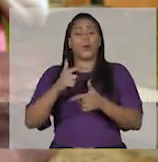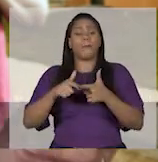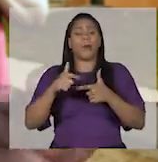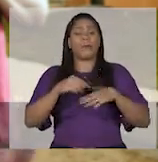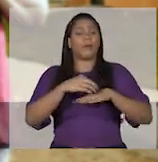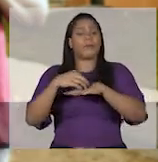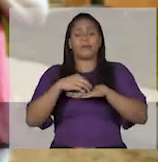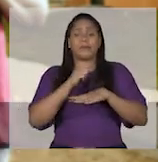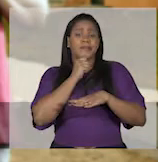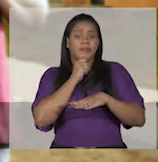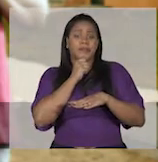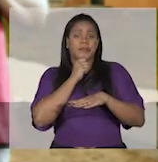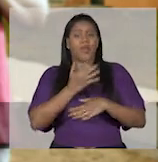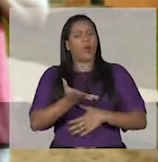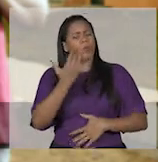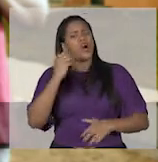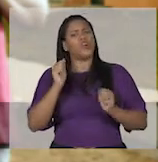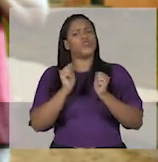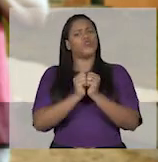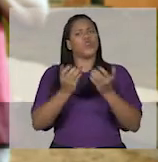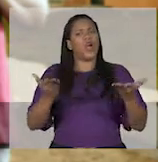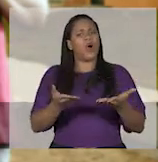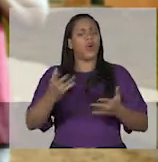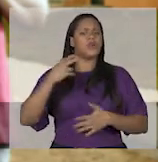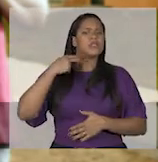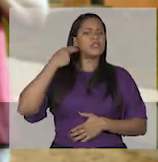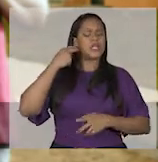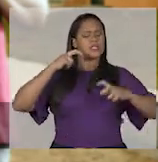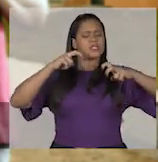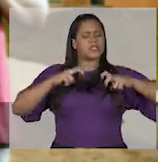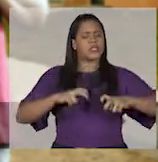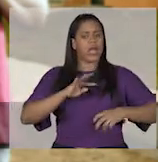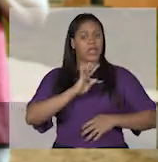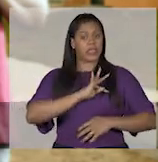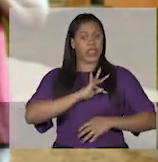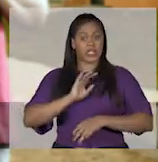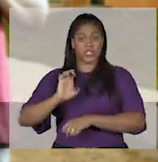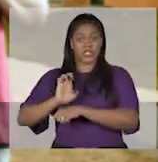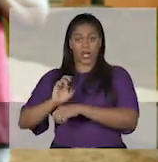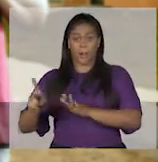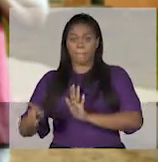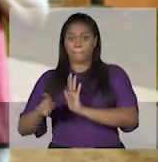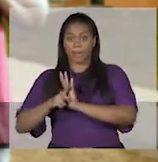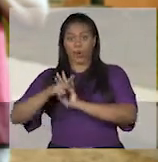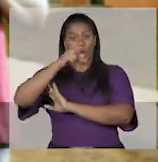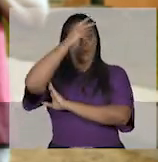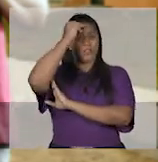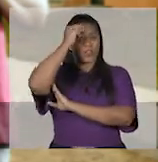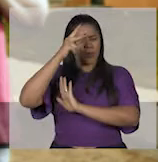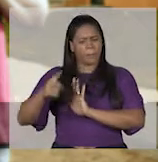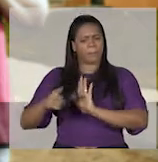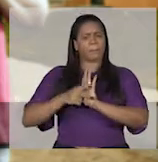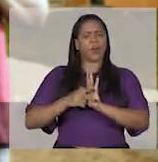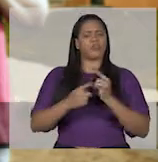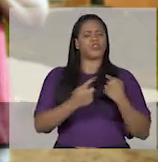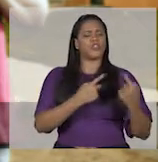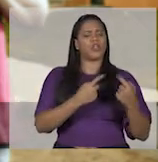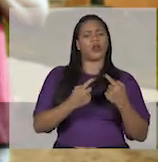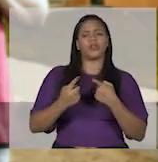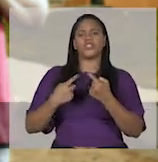o problema de transporte de feira Vamos juntos com o Zeneto Sentar técnicos do Estado Técnicos da Prefeitura